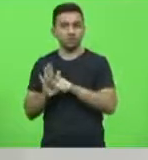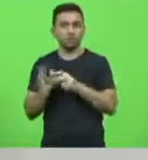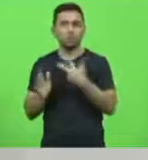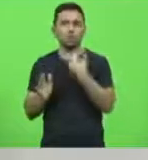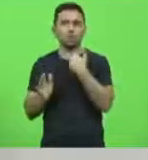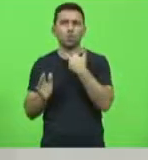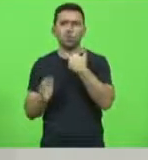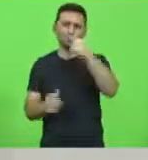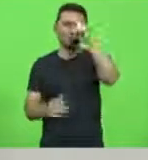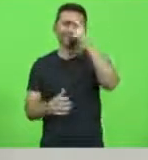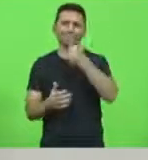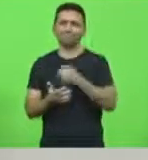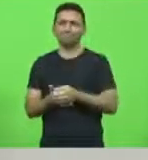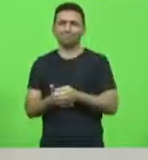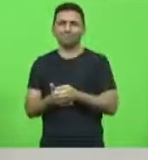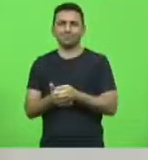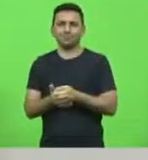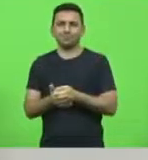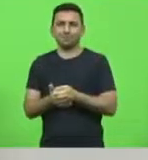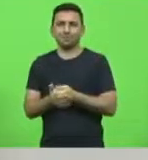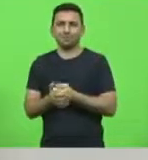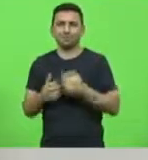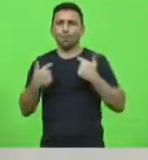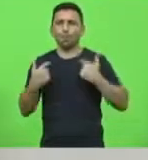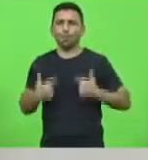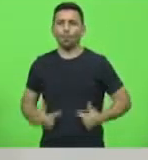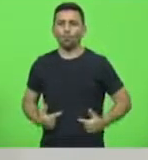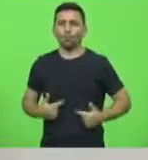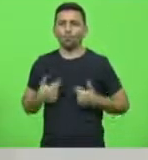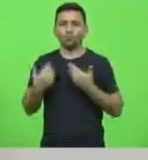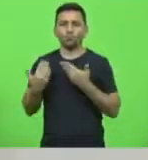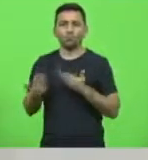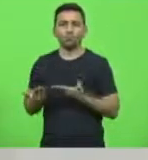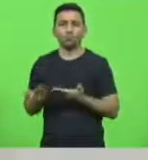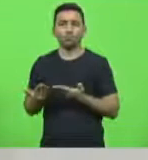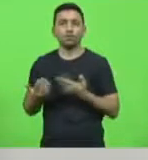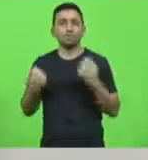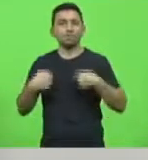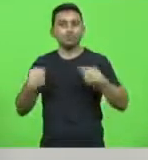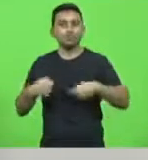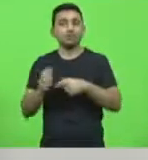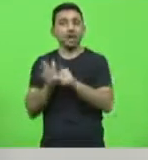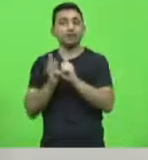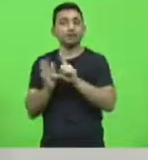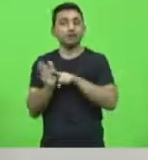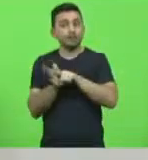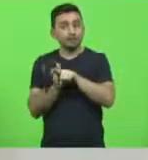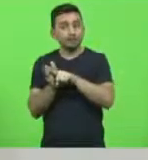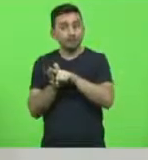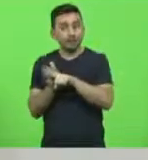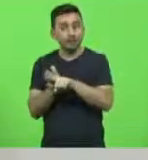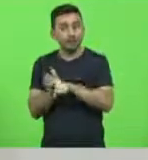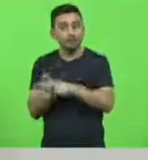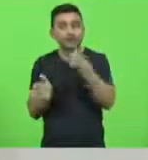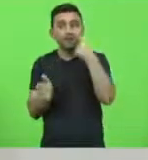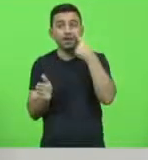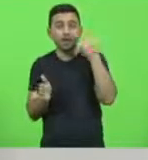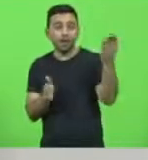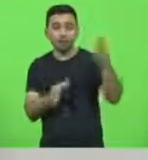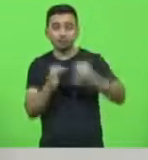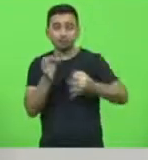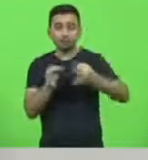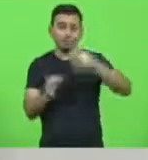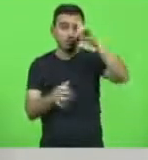esse tipo de decisão. dando total imunidade, o que deve ser feito é a análise de uma determinada decisão judicial.